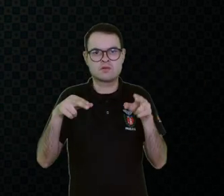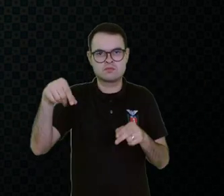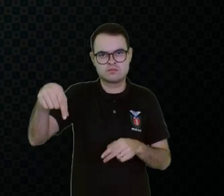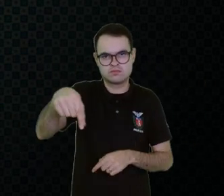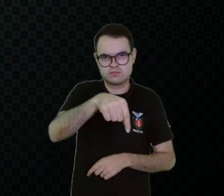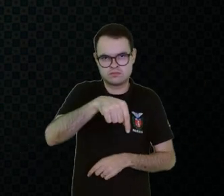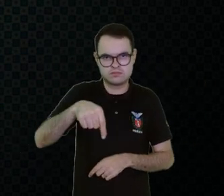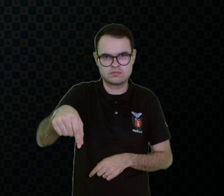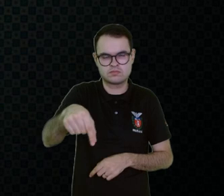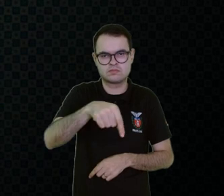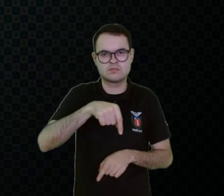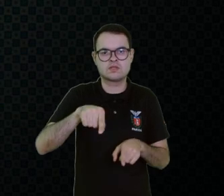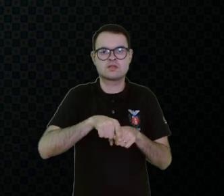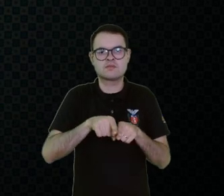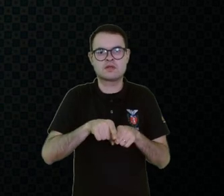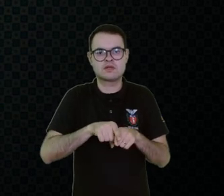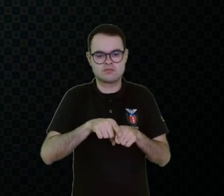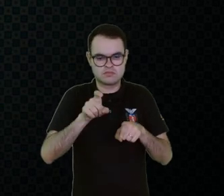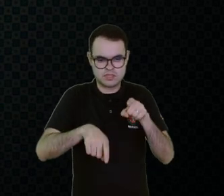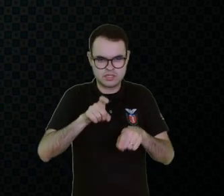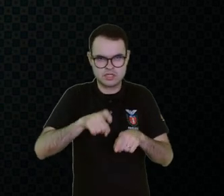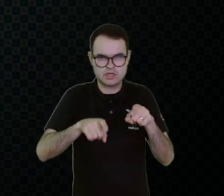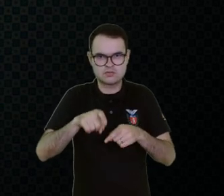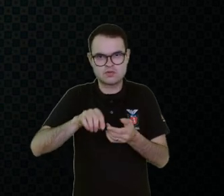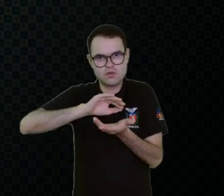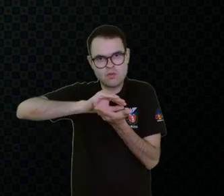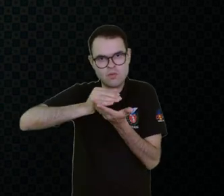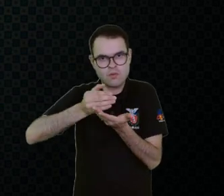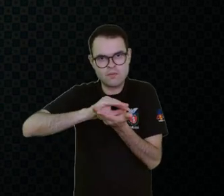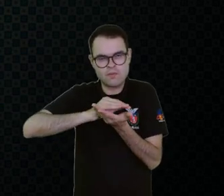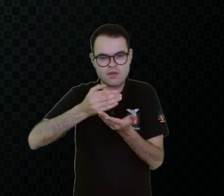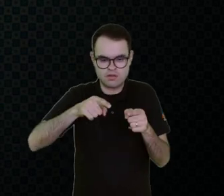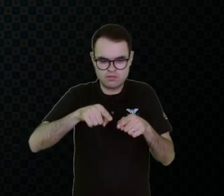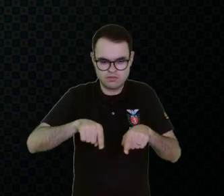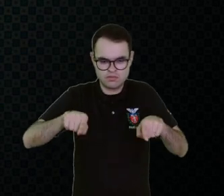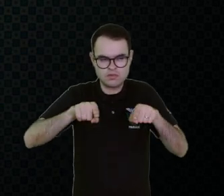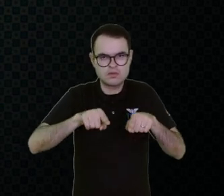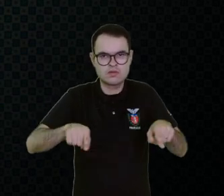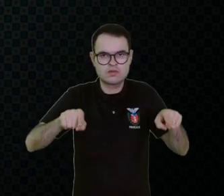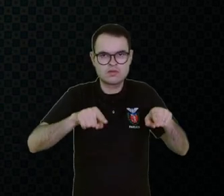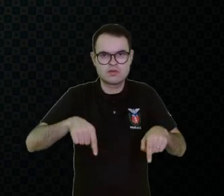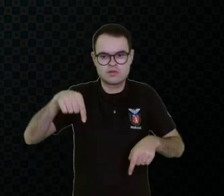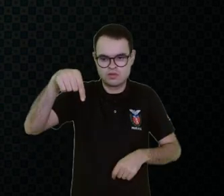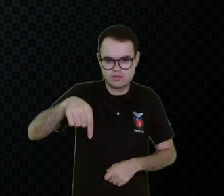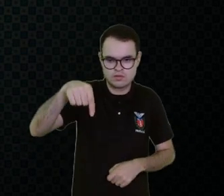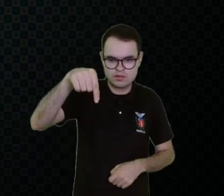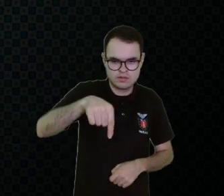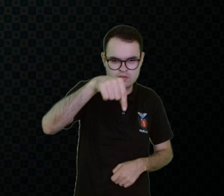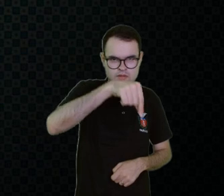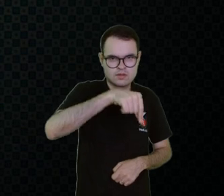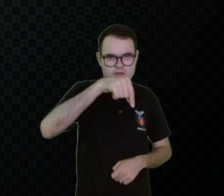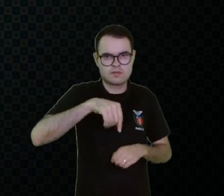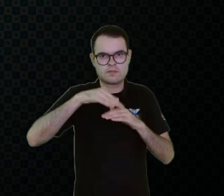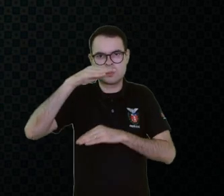Com um teclado de colmeia, que a gente já falou um pouquinho, a mais passada também, que permite uma precisão maior, né?